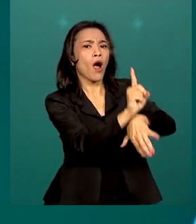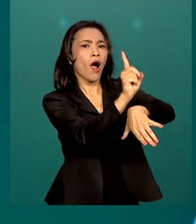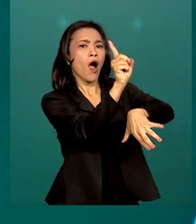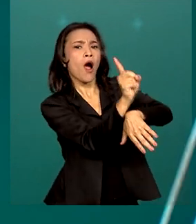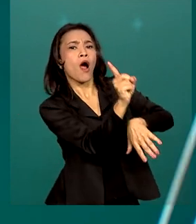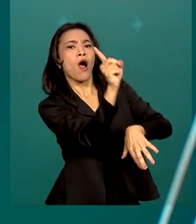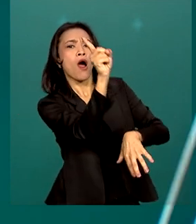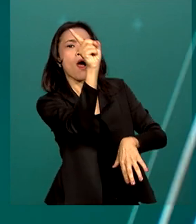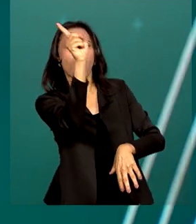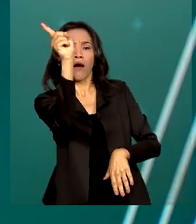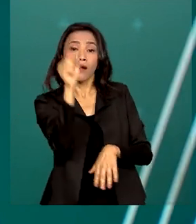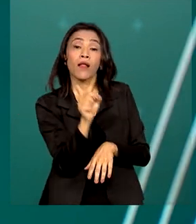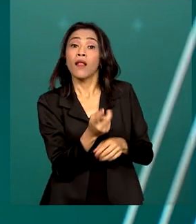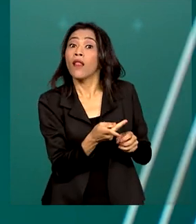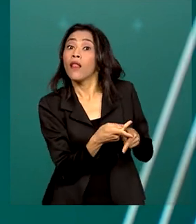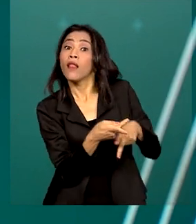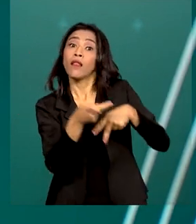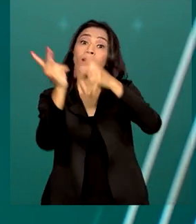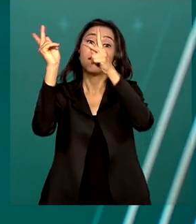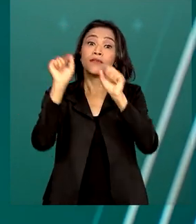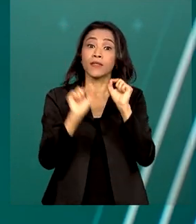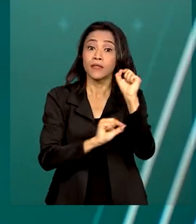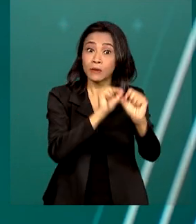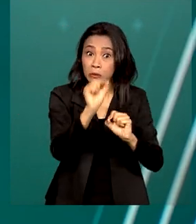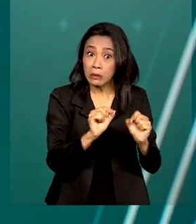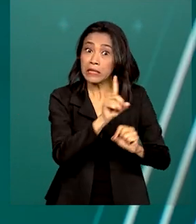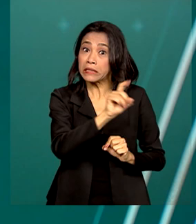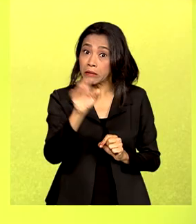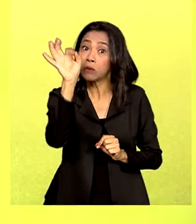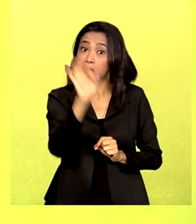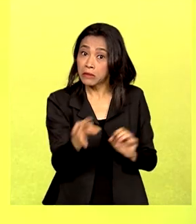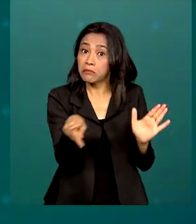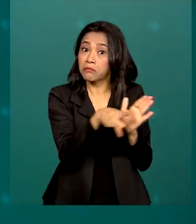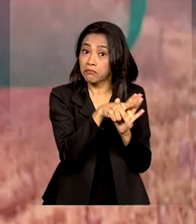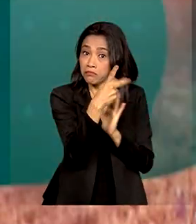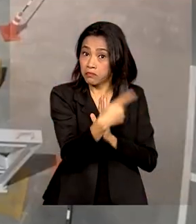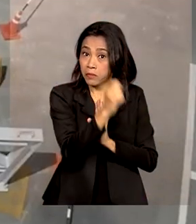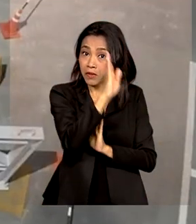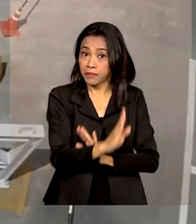bordo um sistema de navegação autônoma 100% brasileiro.